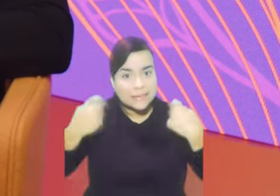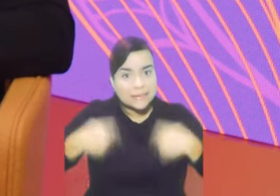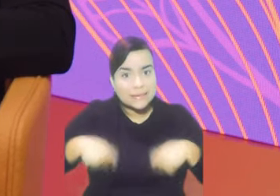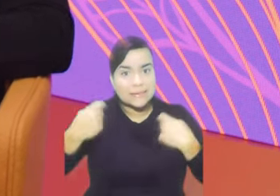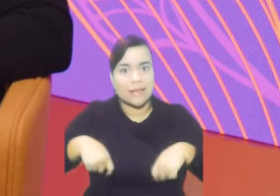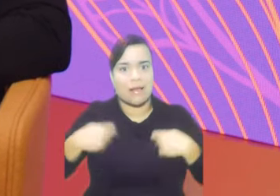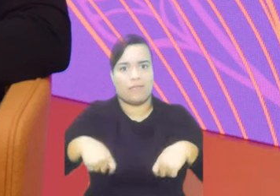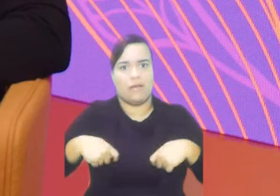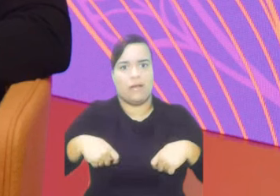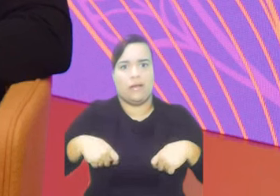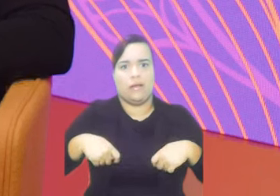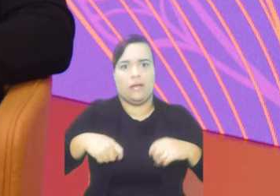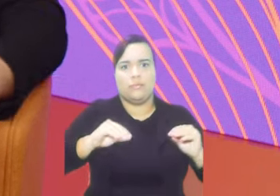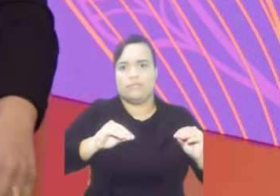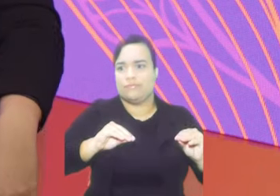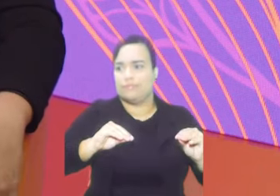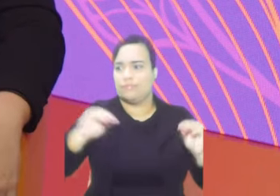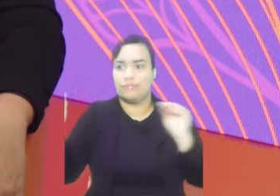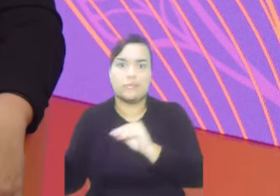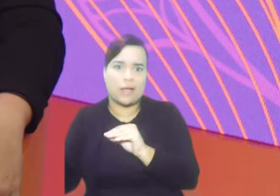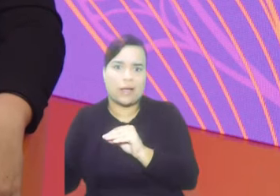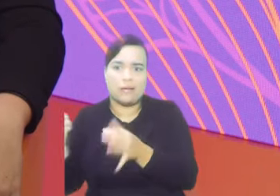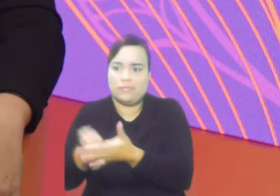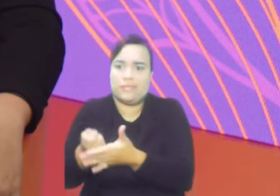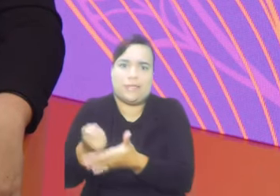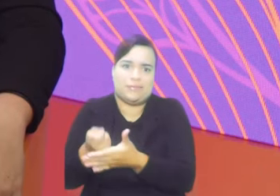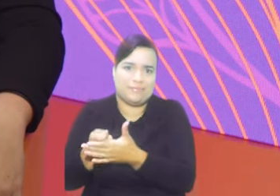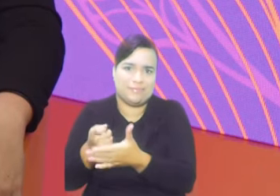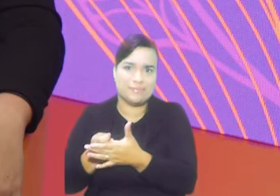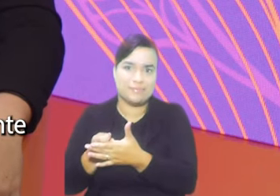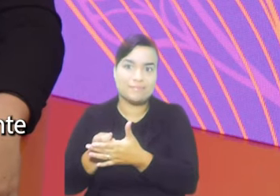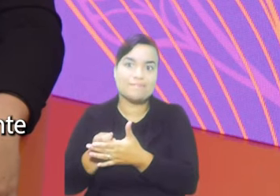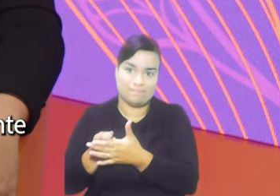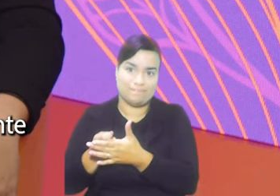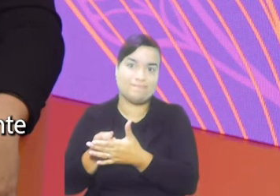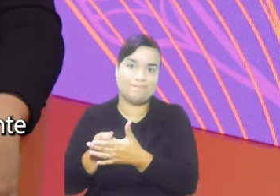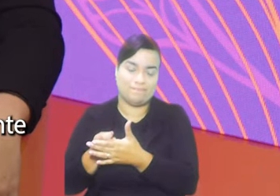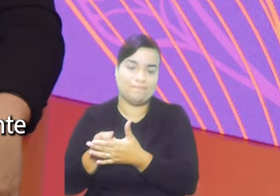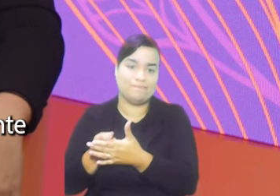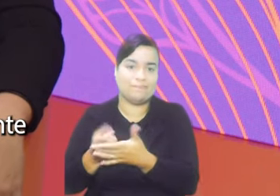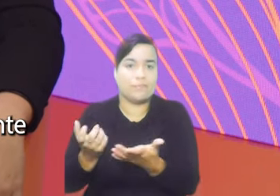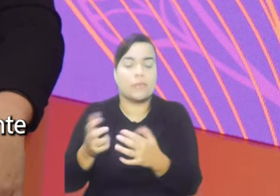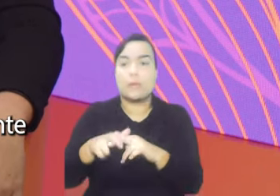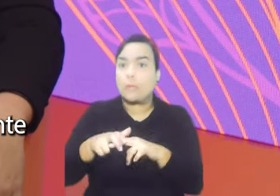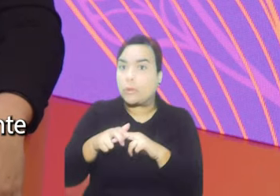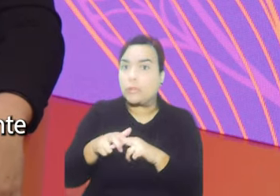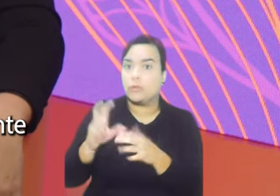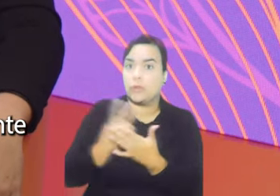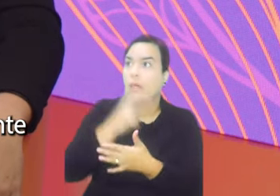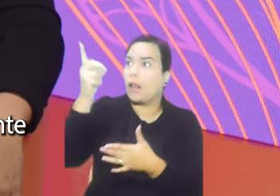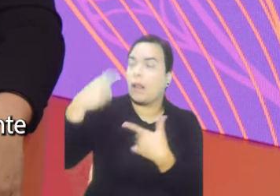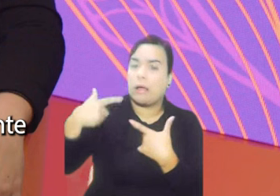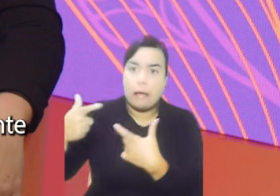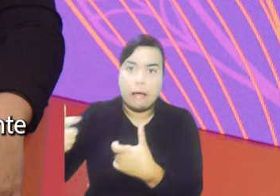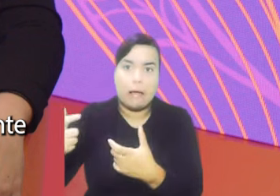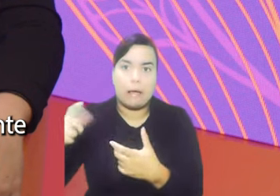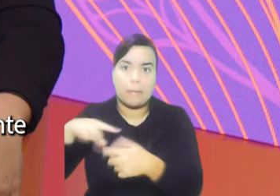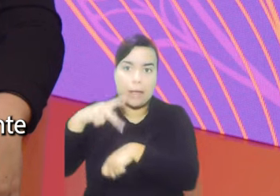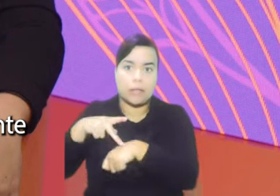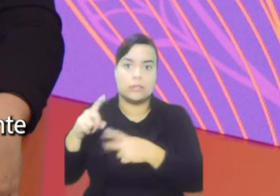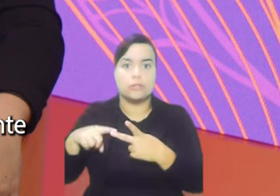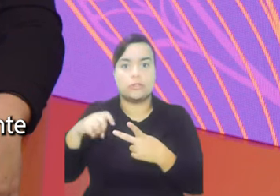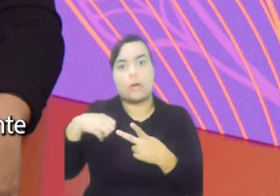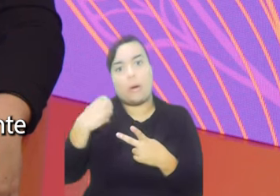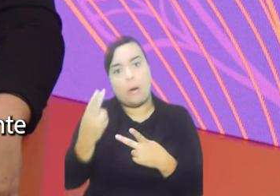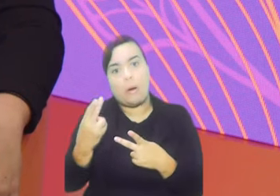precisaram se deslocar de maneira não voluntária. Então, é um deslocamento forçado, que a gente chama. Seja por uma